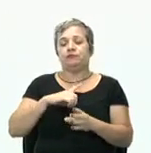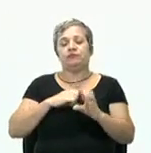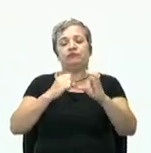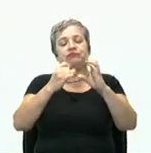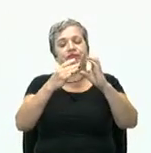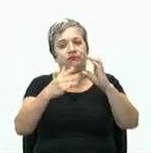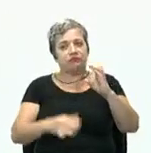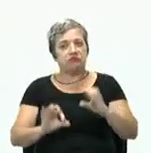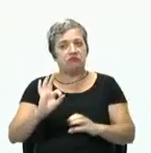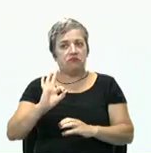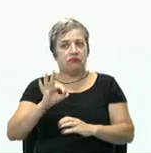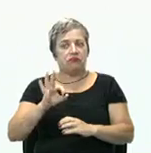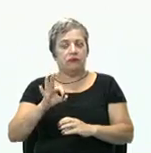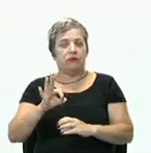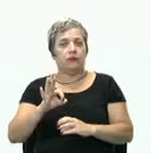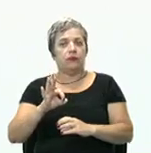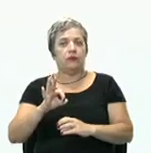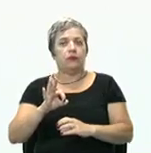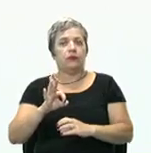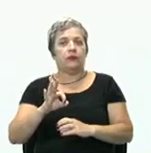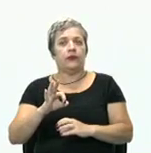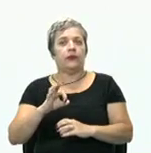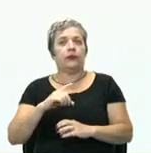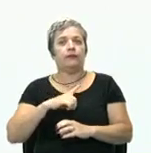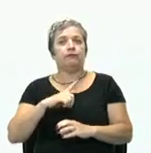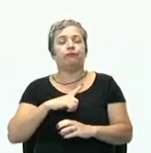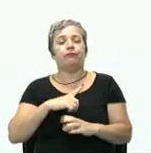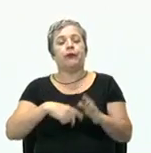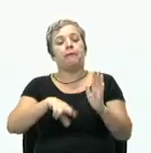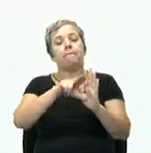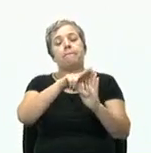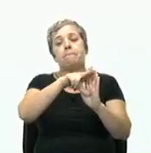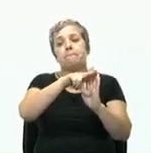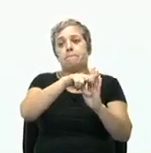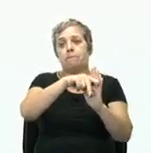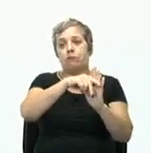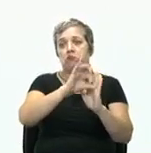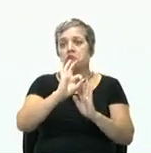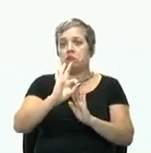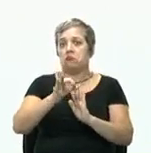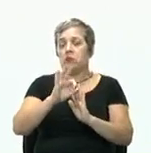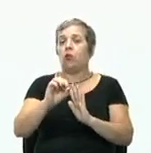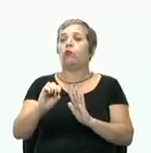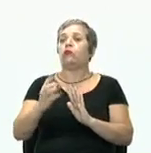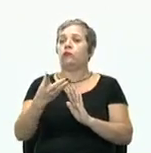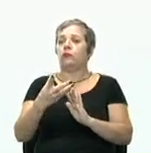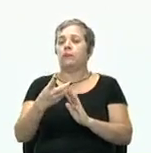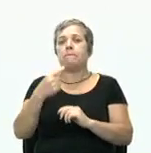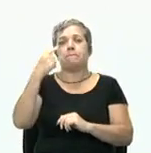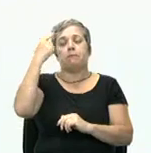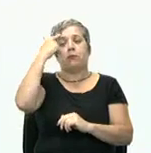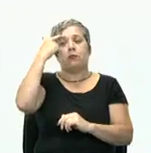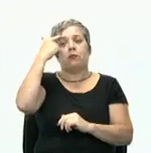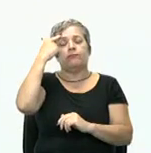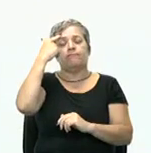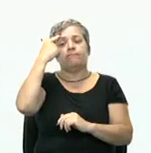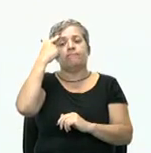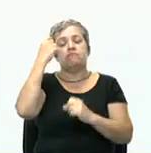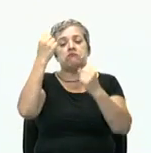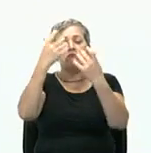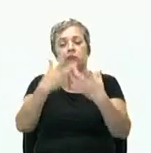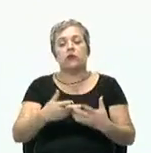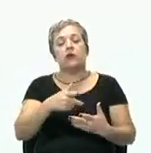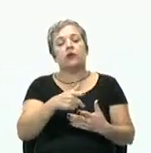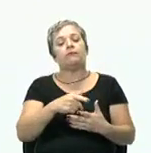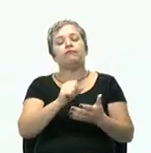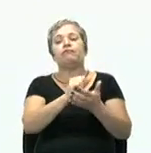os princípios. Tem um caráter legal das normas e regulamentos. Quando pensamos nisso, nós queremos dizer que a